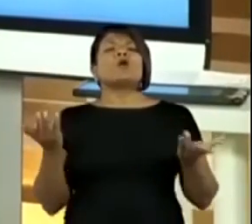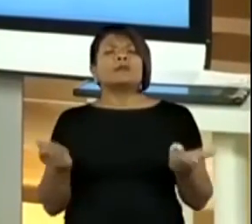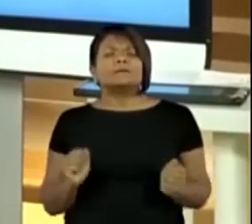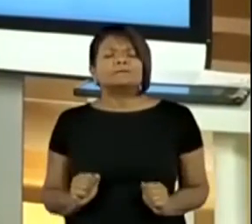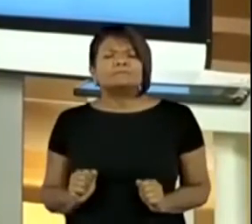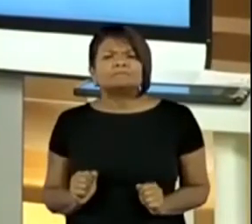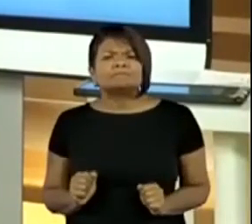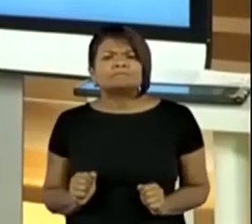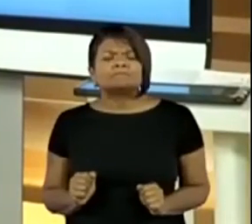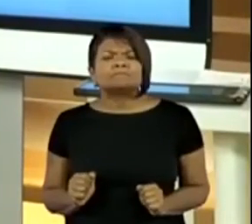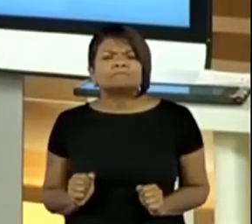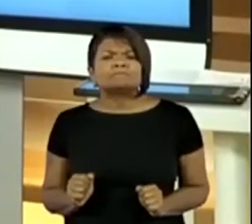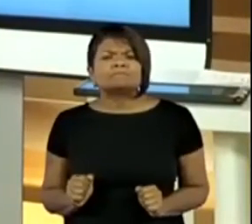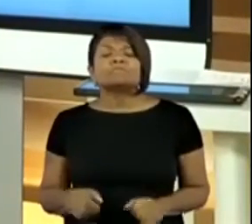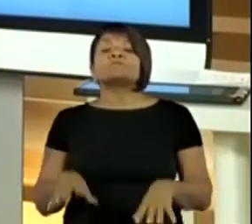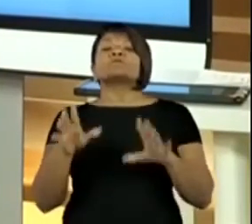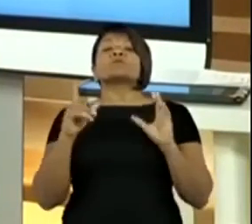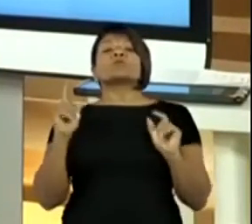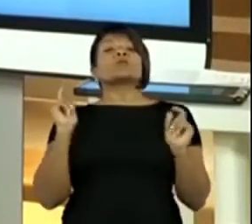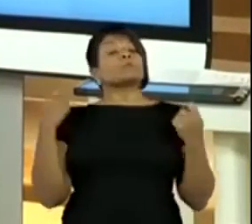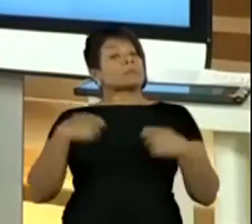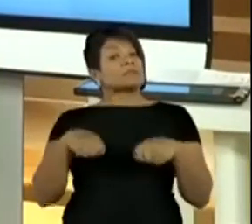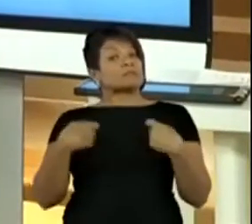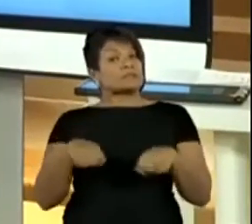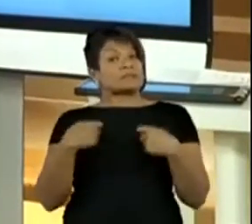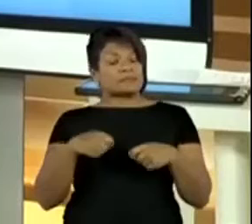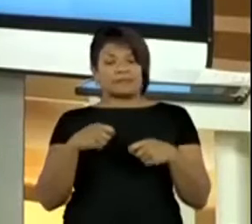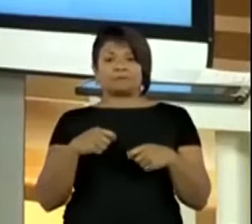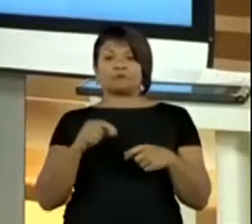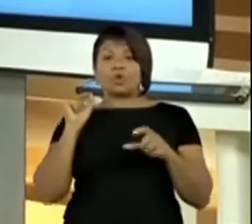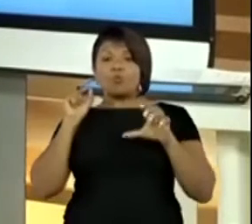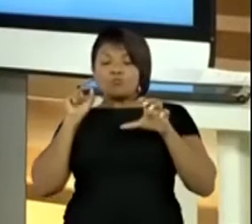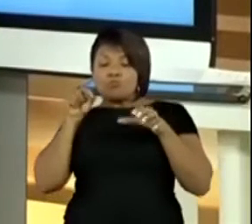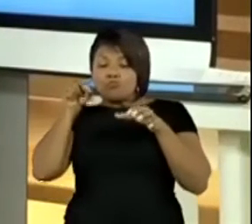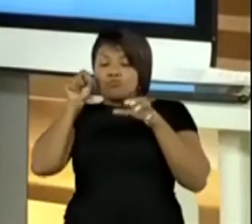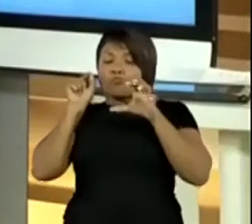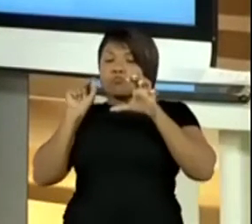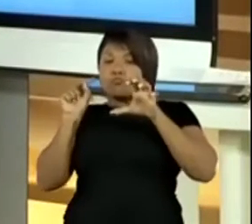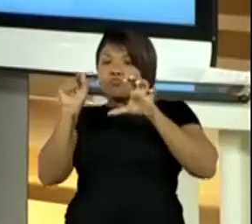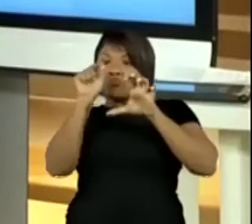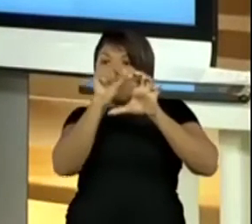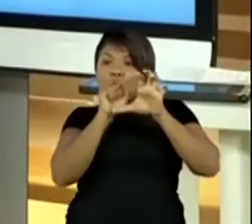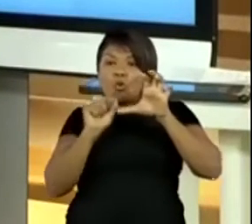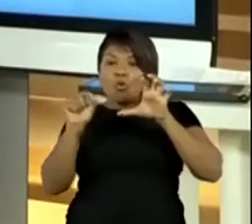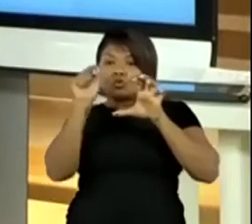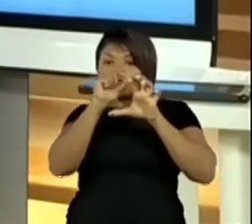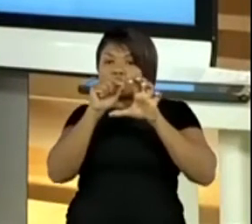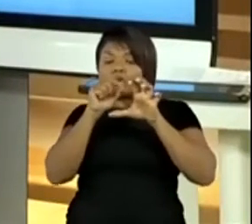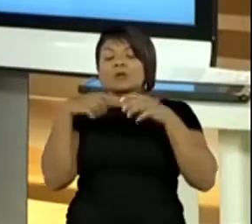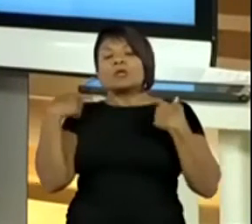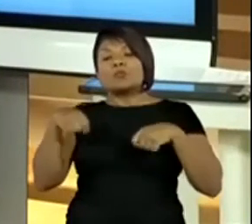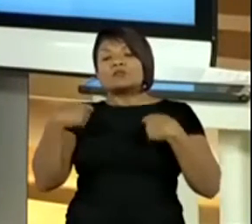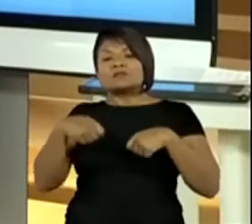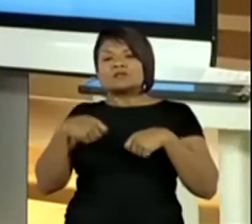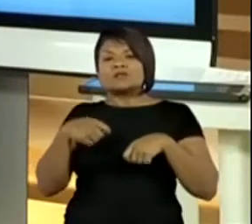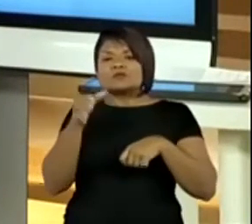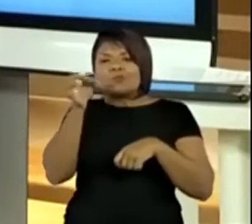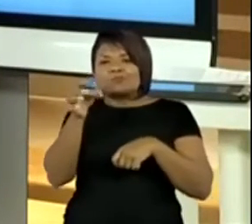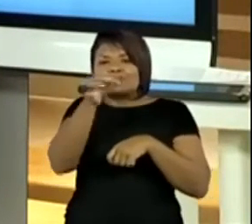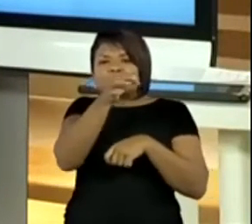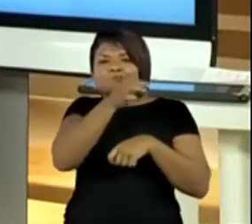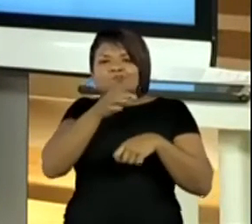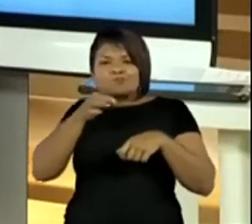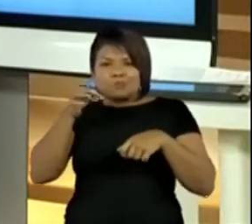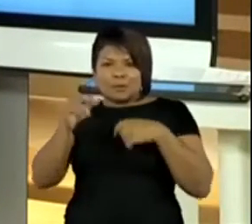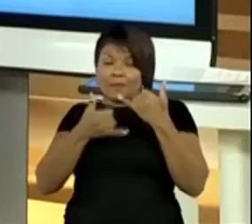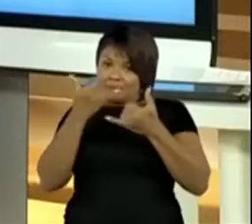Eu vou fazer os pontos onde vão ficar as pedrinhas. Então, eu vou colocar um ponto do meio, tá? Vou pintar aqui.